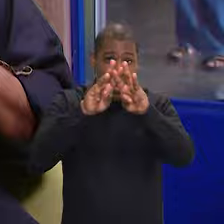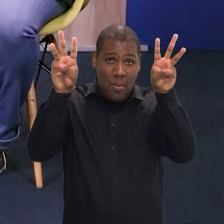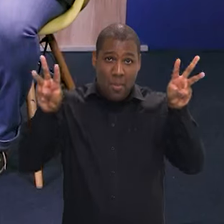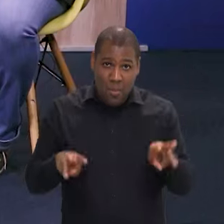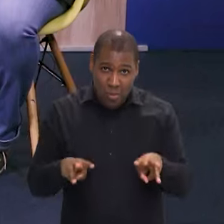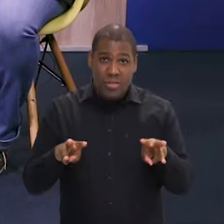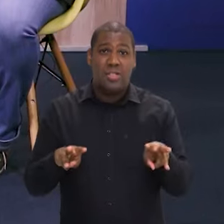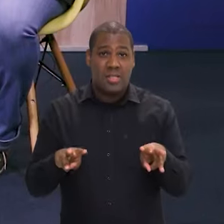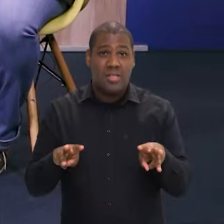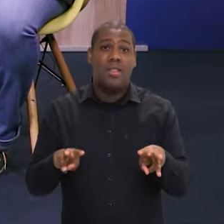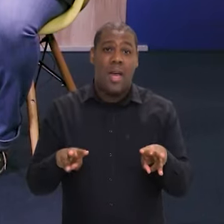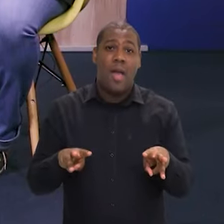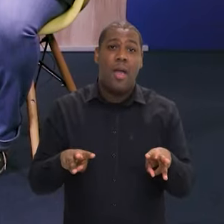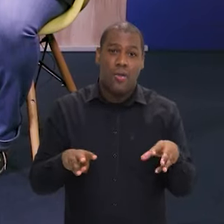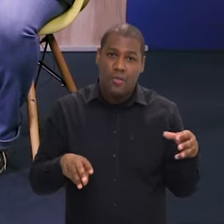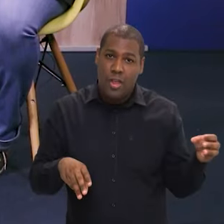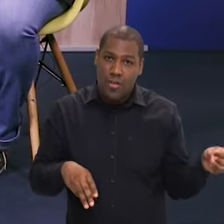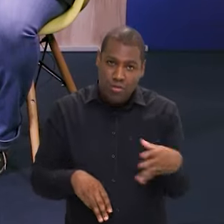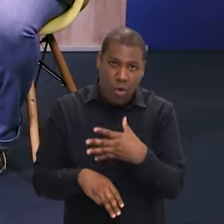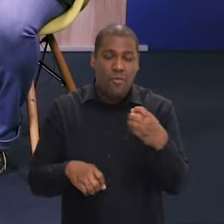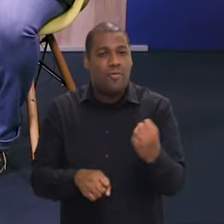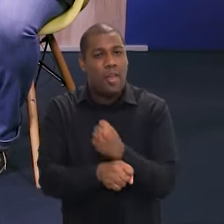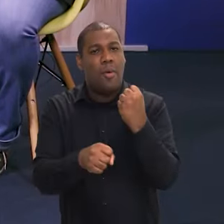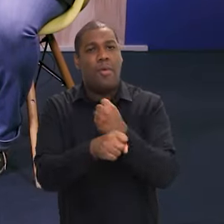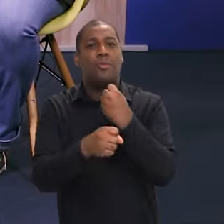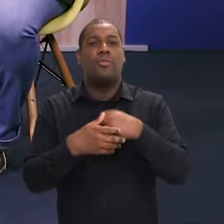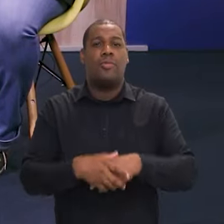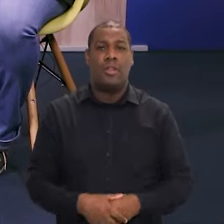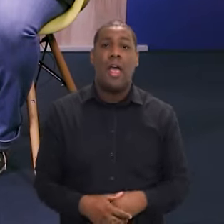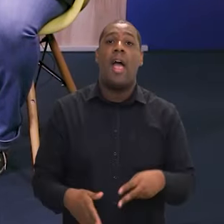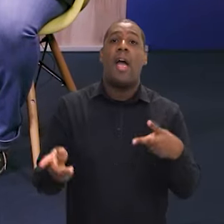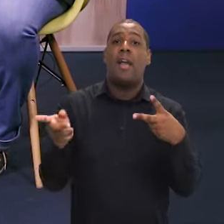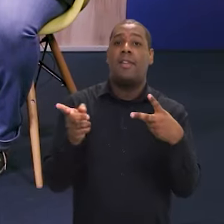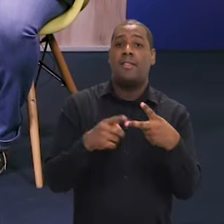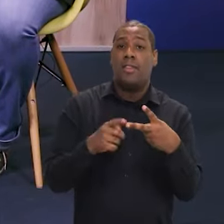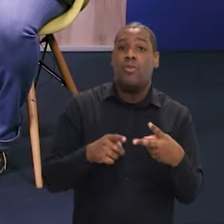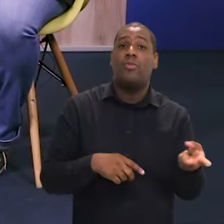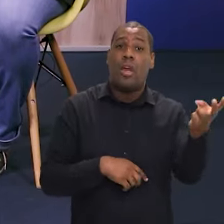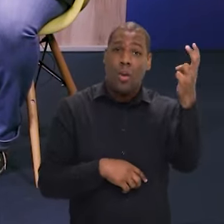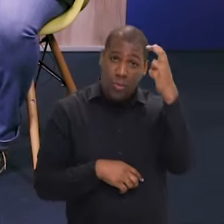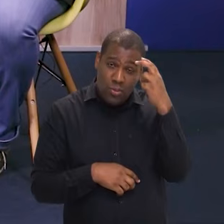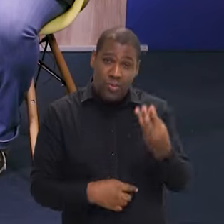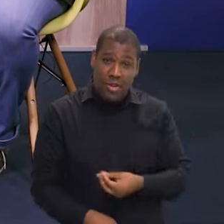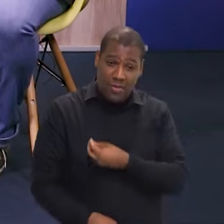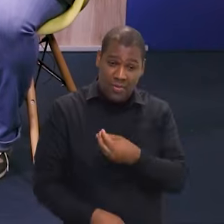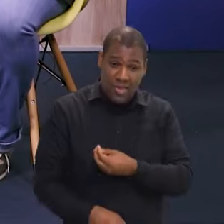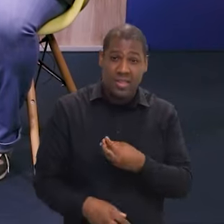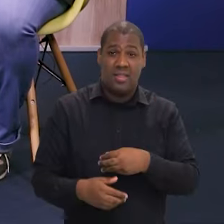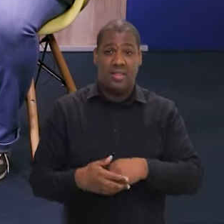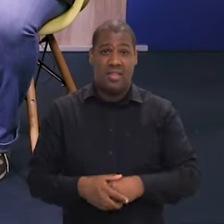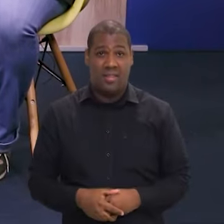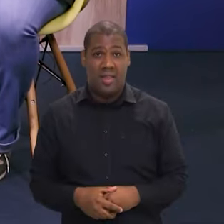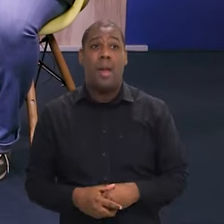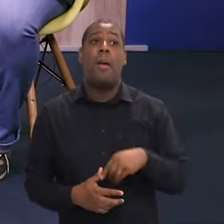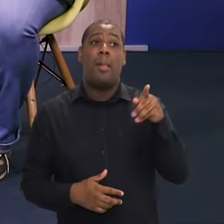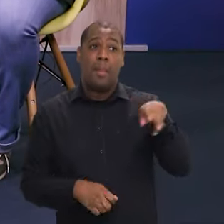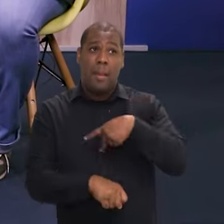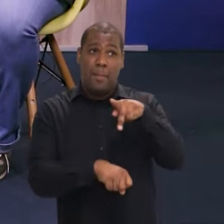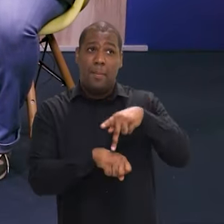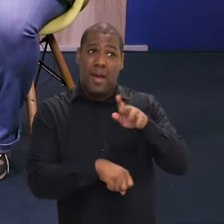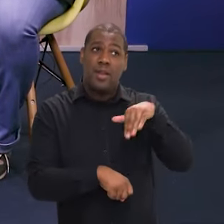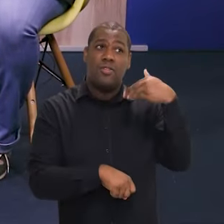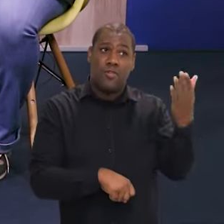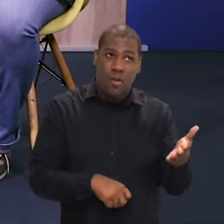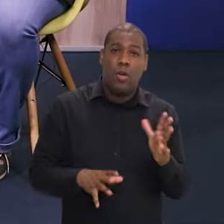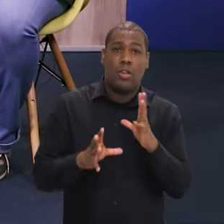Cultura Viva. Cultura Viva é uma política que já existe, é uma experiência do Brasil que já foi repercutida em